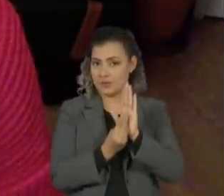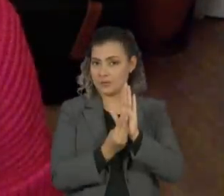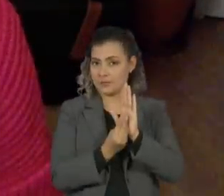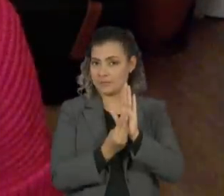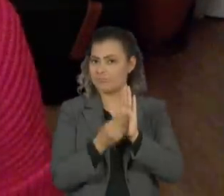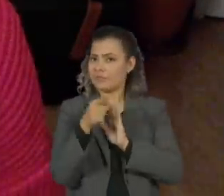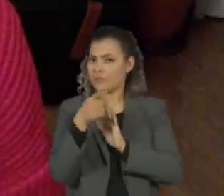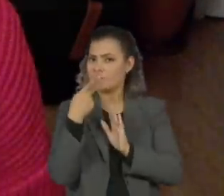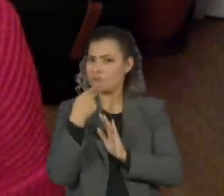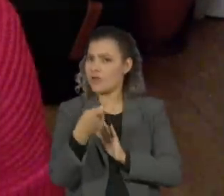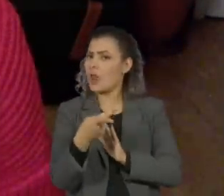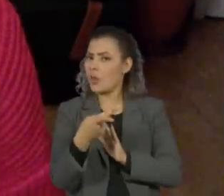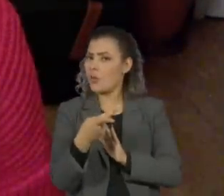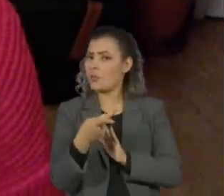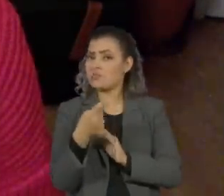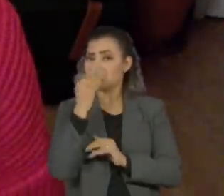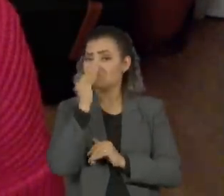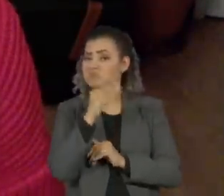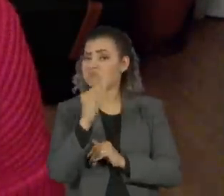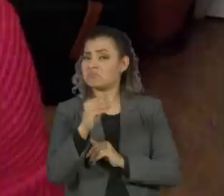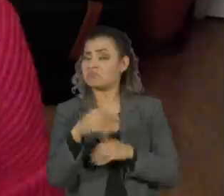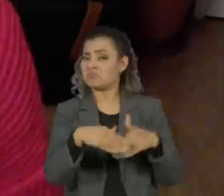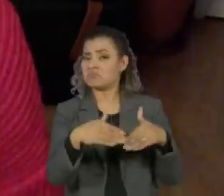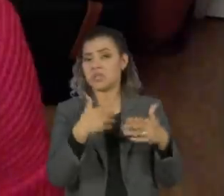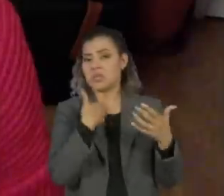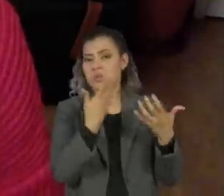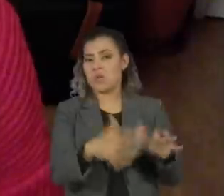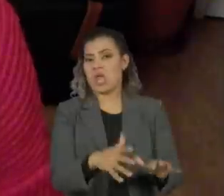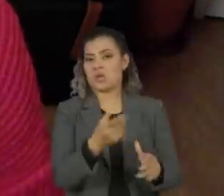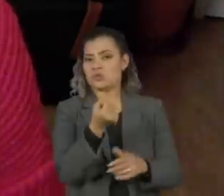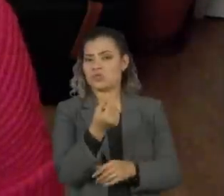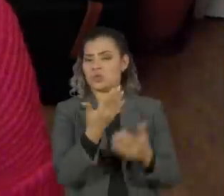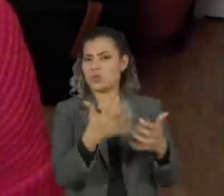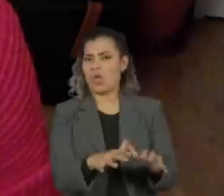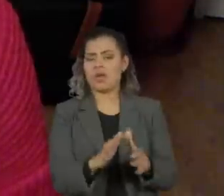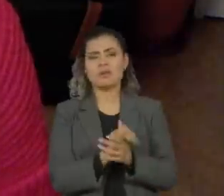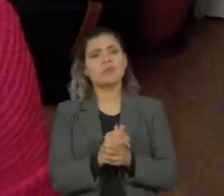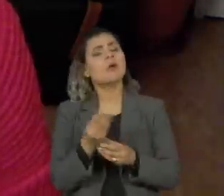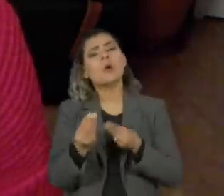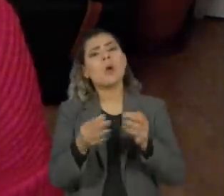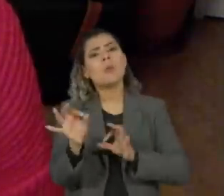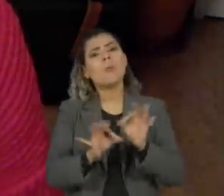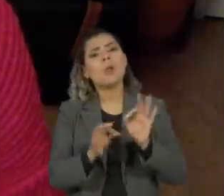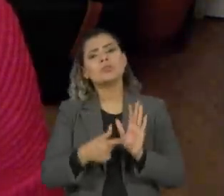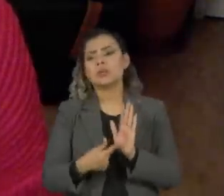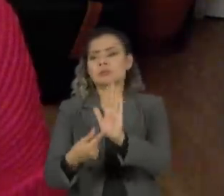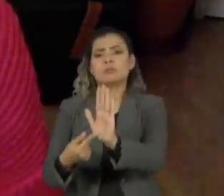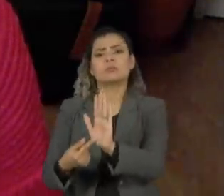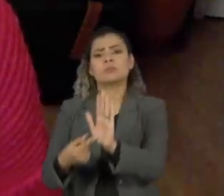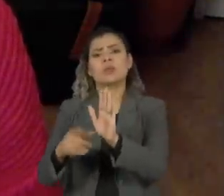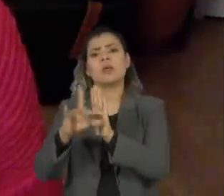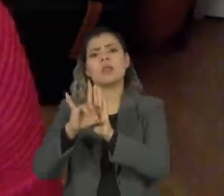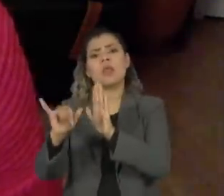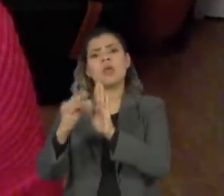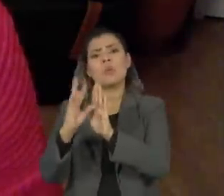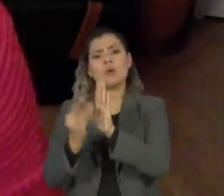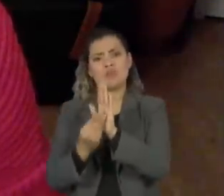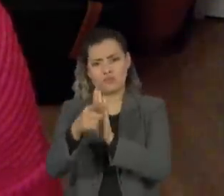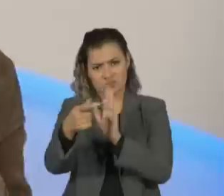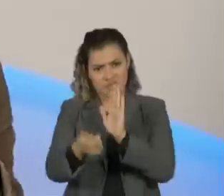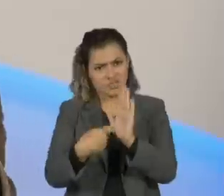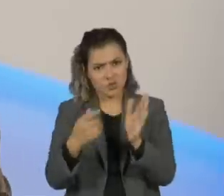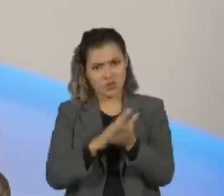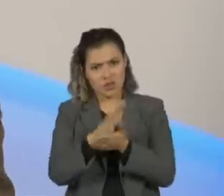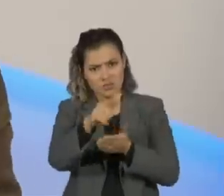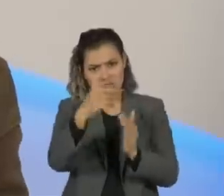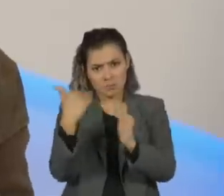disse que negou, não quis o dinheiro, mas como é que esse projeto chegou lá na Lei Rouanet? Você não teve que assinar nada, não foi você que